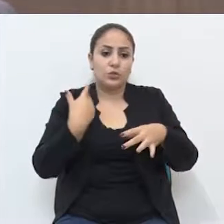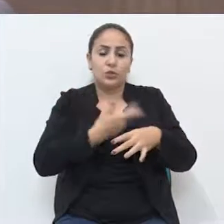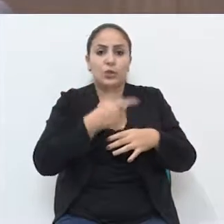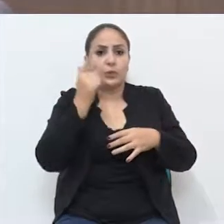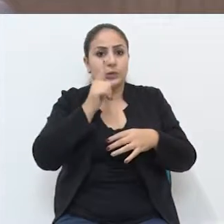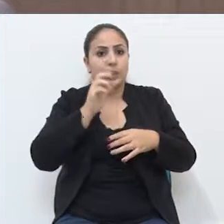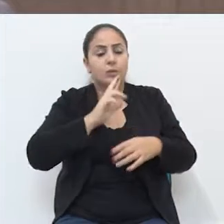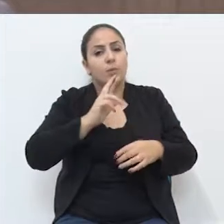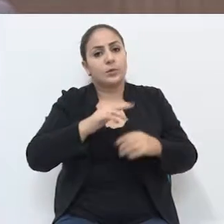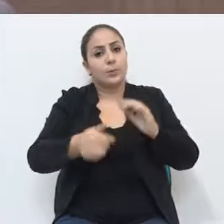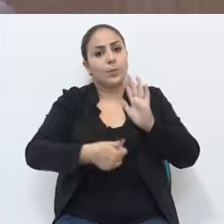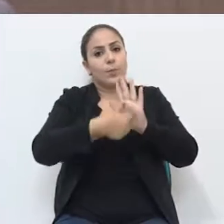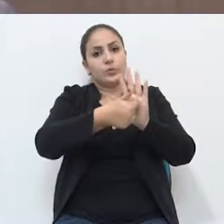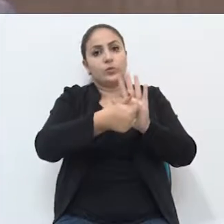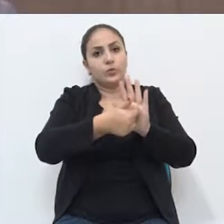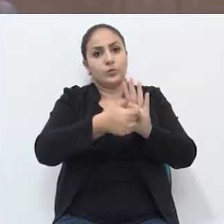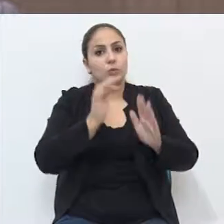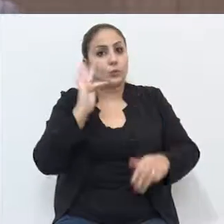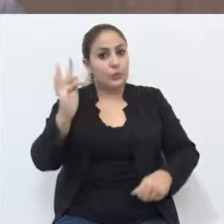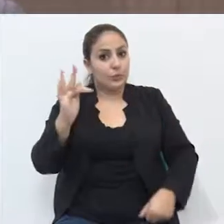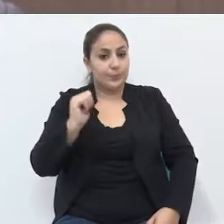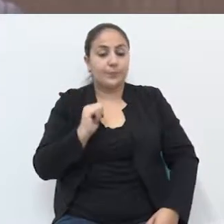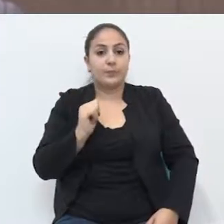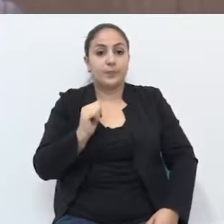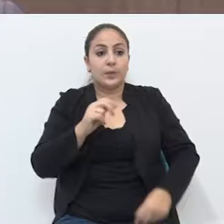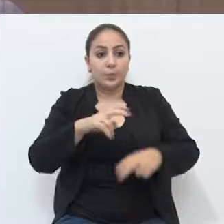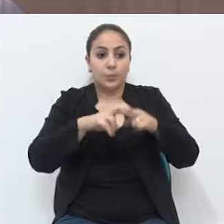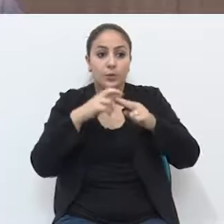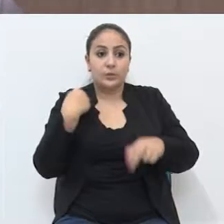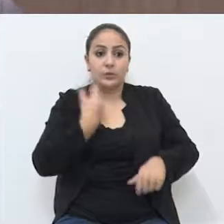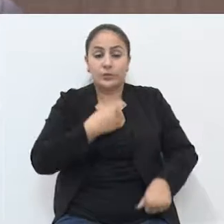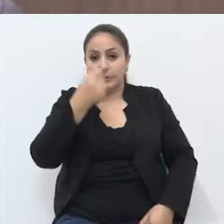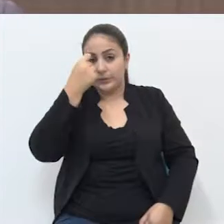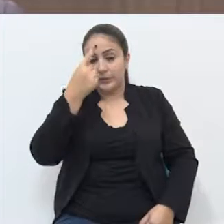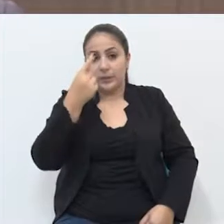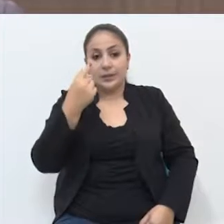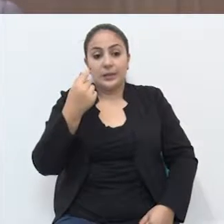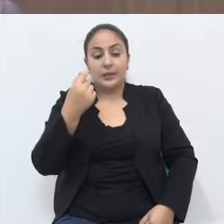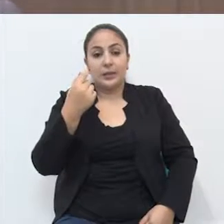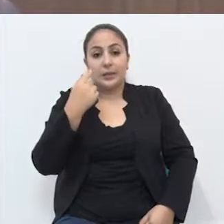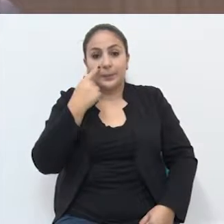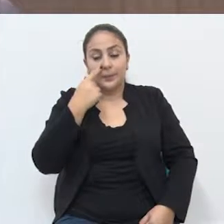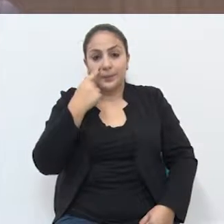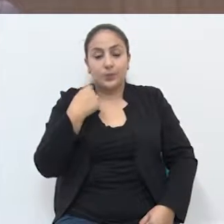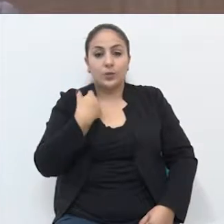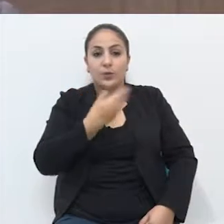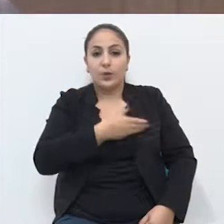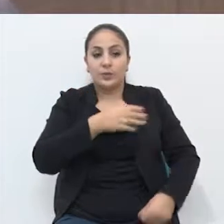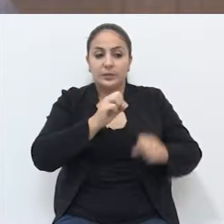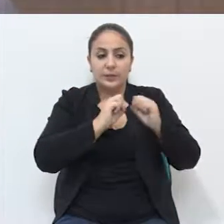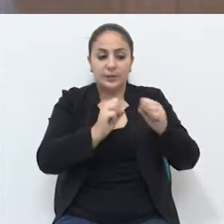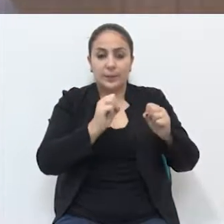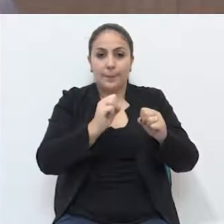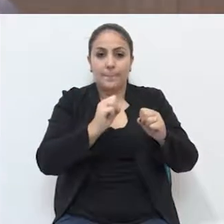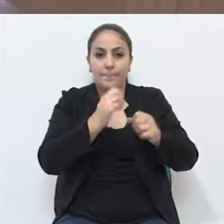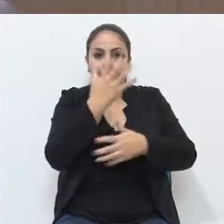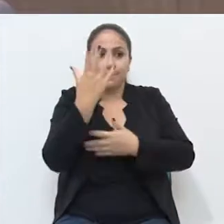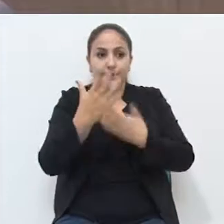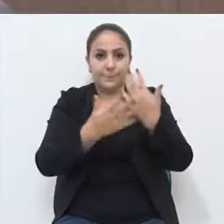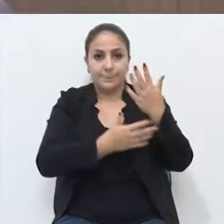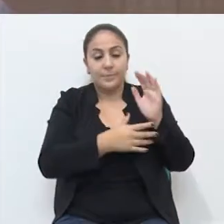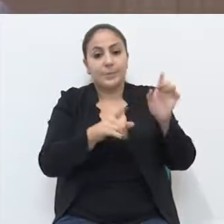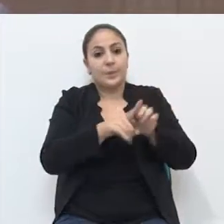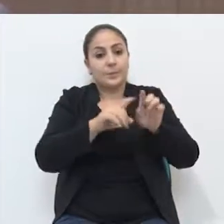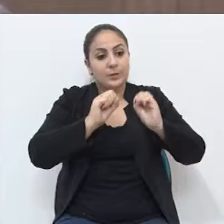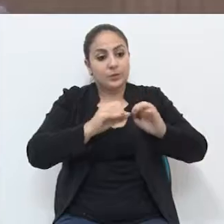nós vamos ter, com certeza, resultados muito positivos no futuro. Então, essa é a nossa ideia, que a município, através da Secretaria do Meio Ambiente e